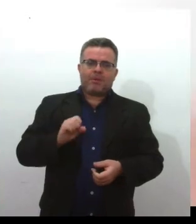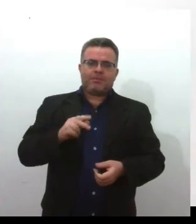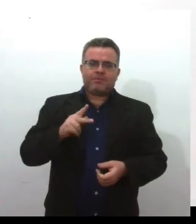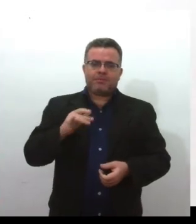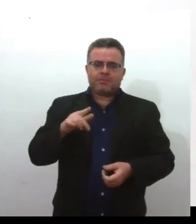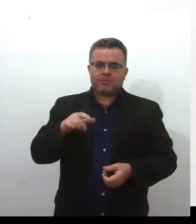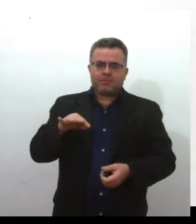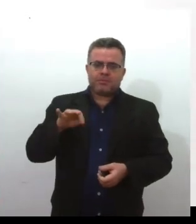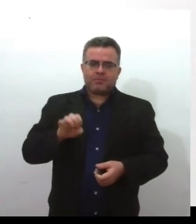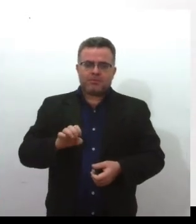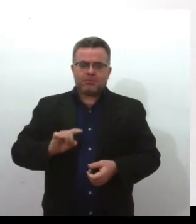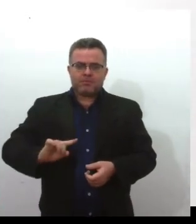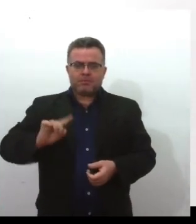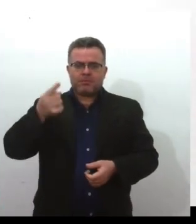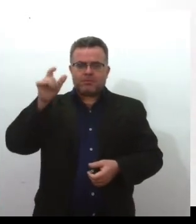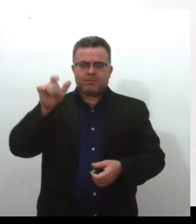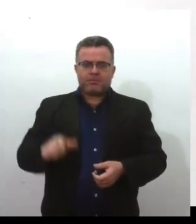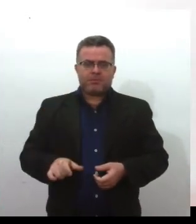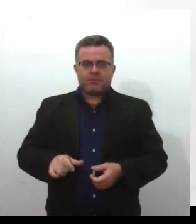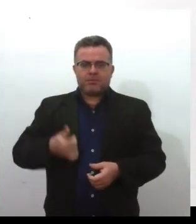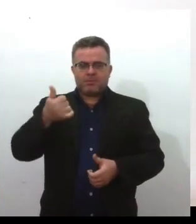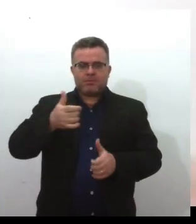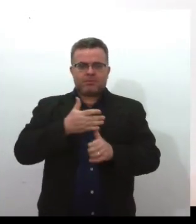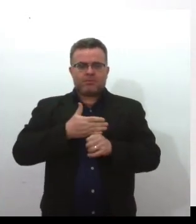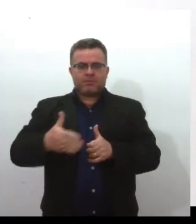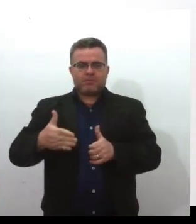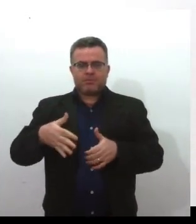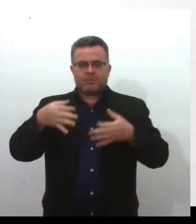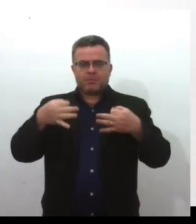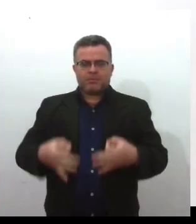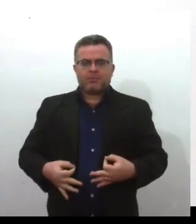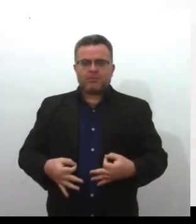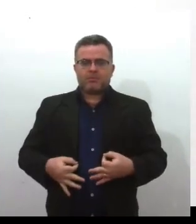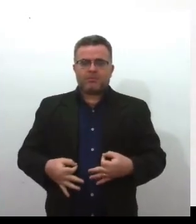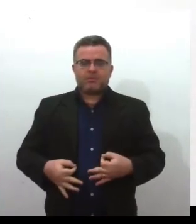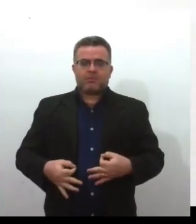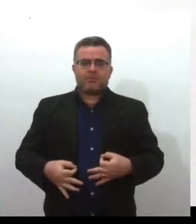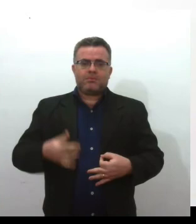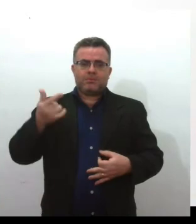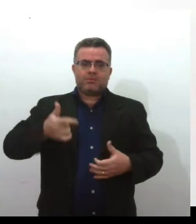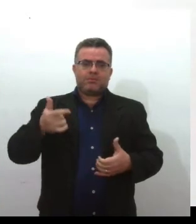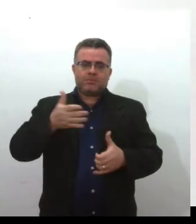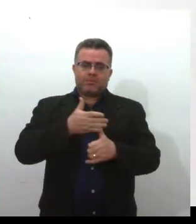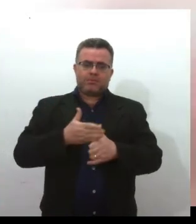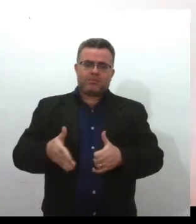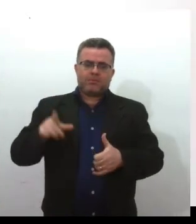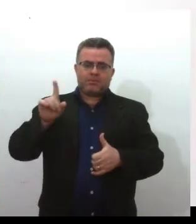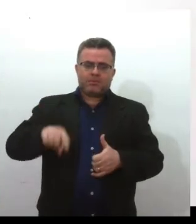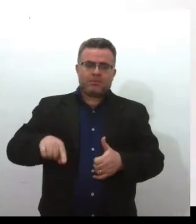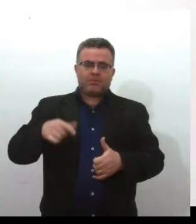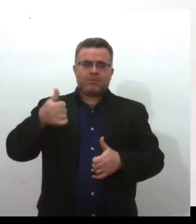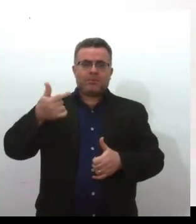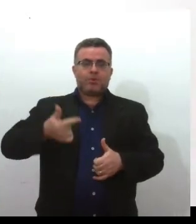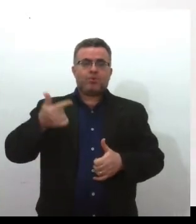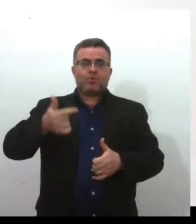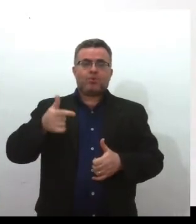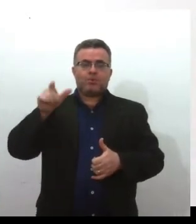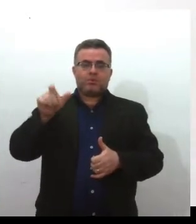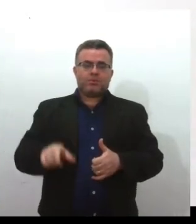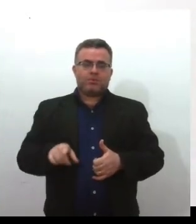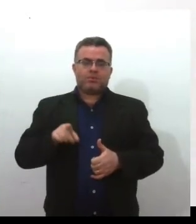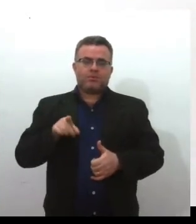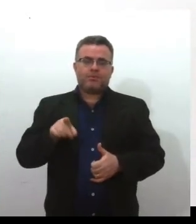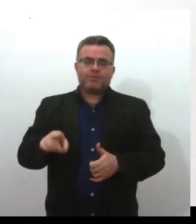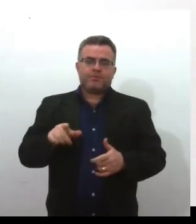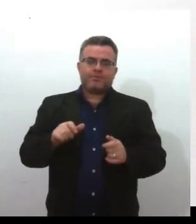titular no primeiro mandato, constituinte, e no segundo mandato, sim, ela foi suplente. Infelizmente, a Assembleia